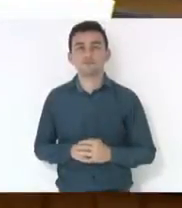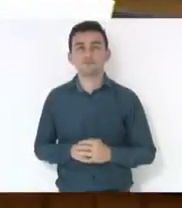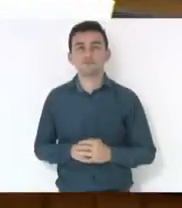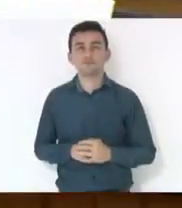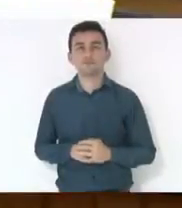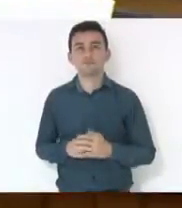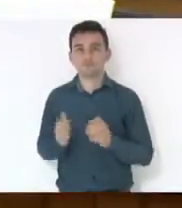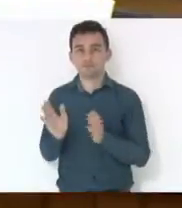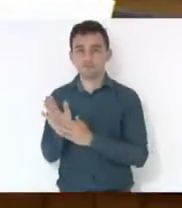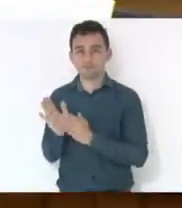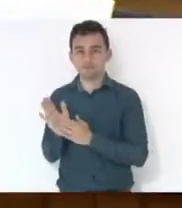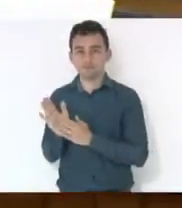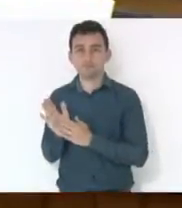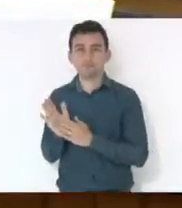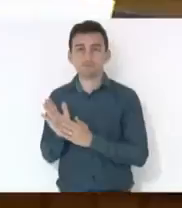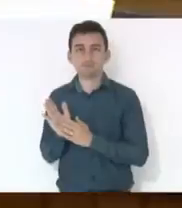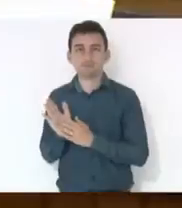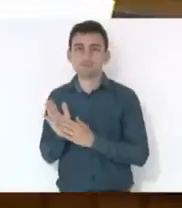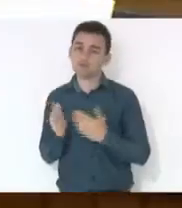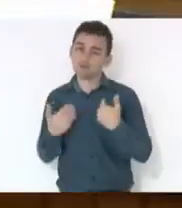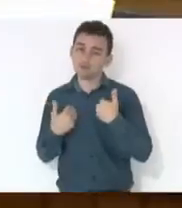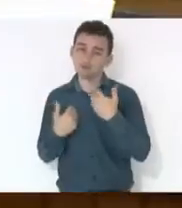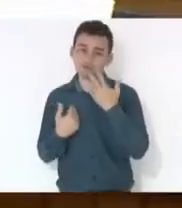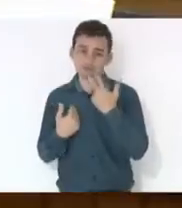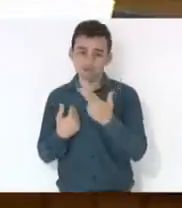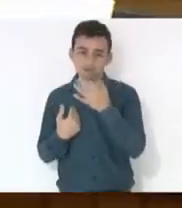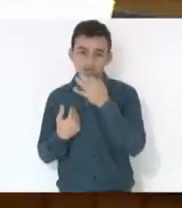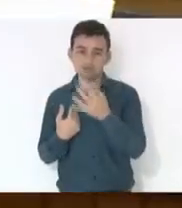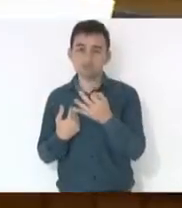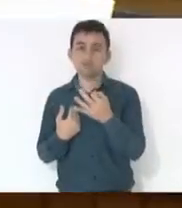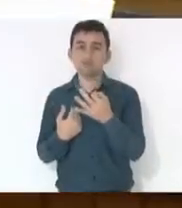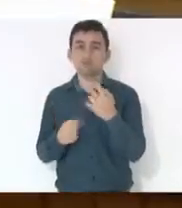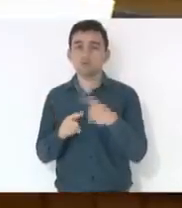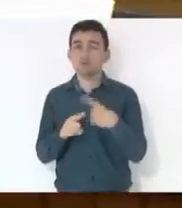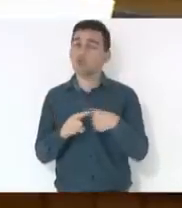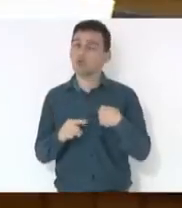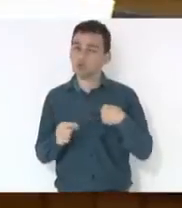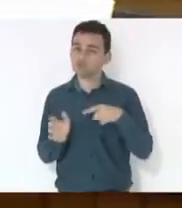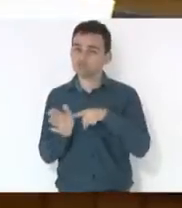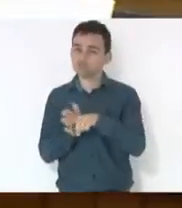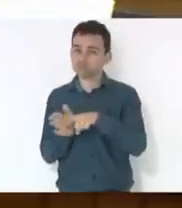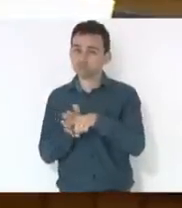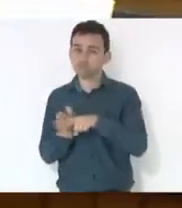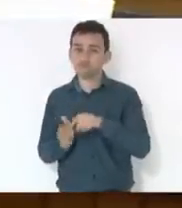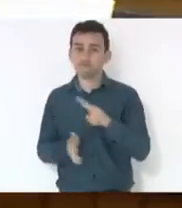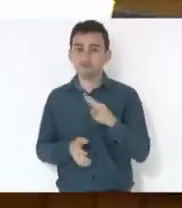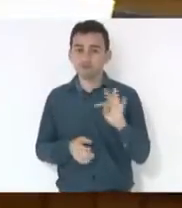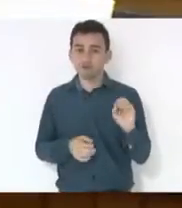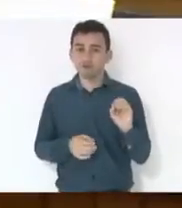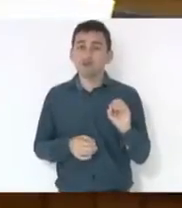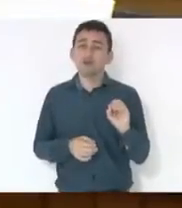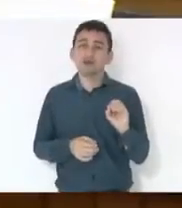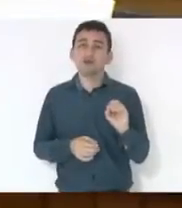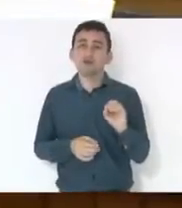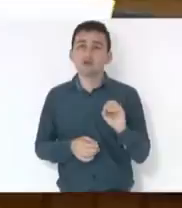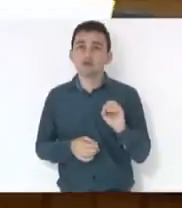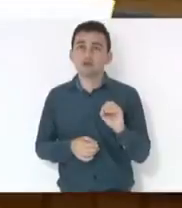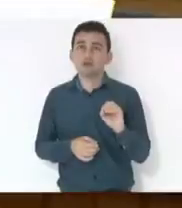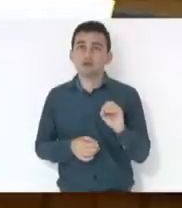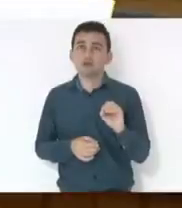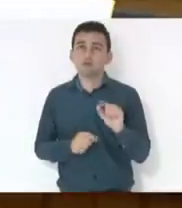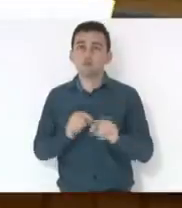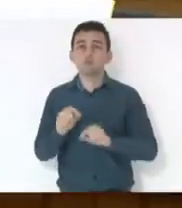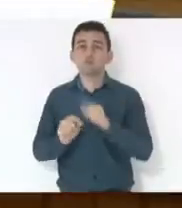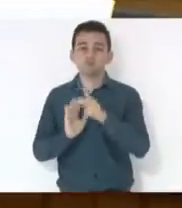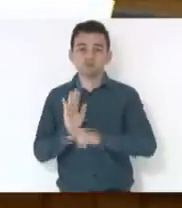Esse aqui, eu vou comentar, fazer um comentário, porque eu dei uma analisada no veto e vejo o que é o